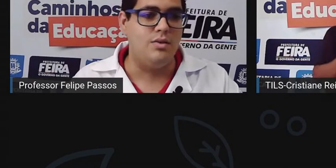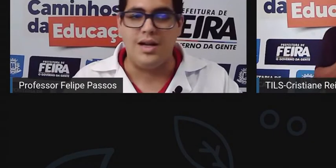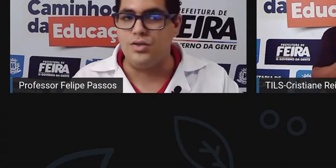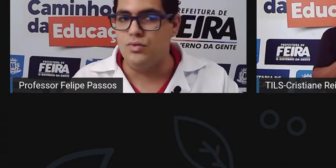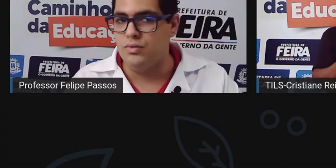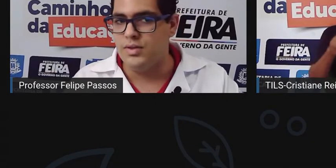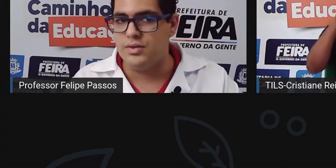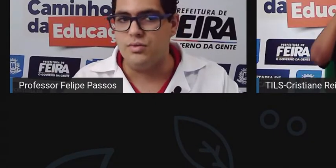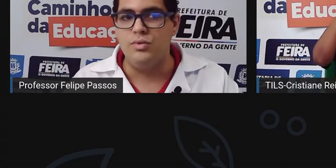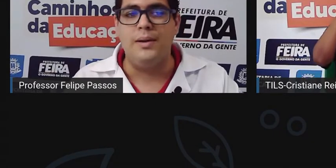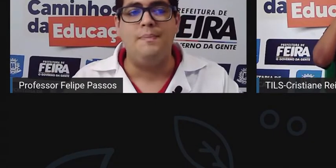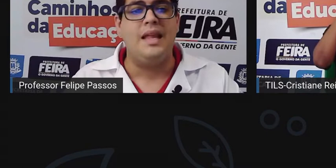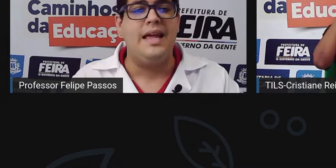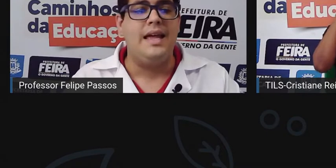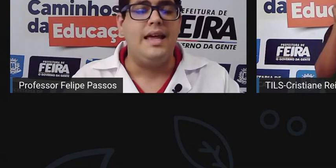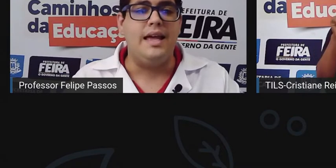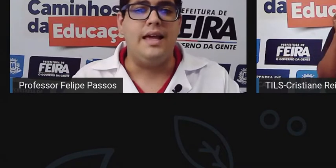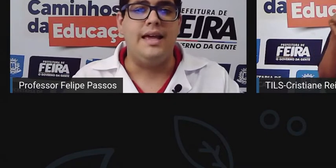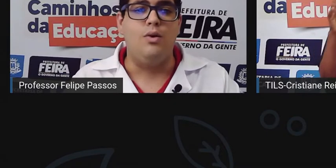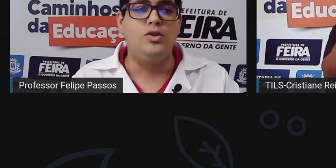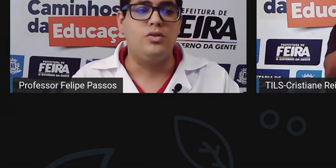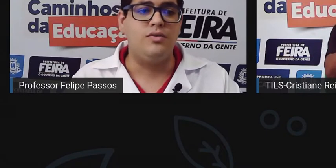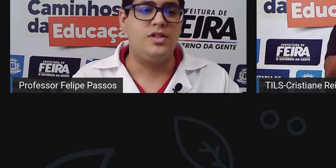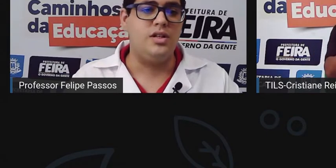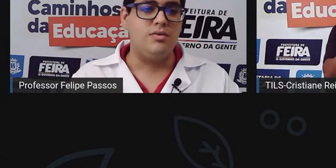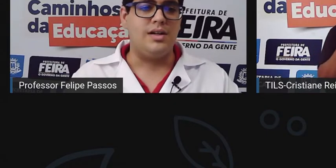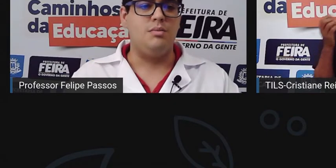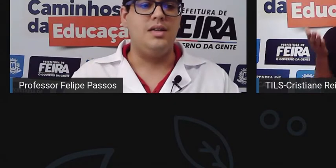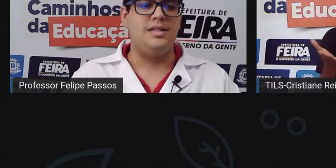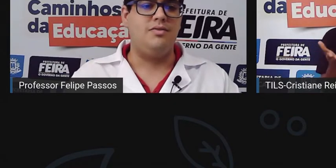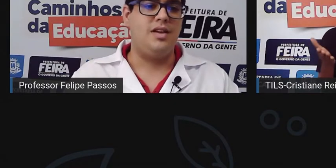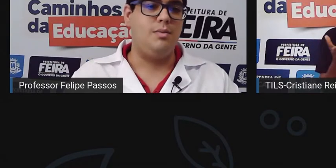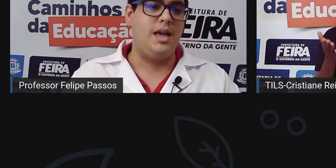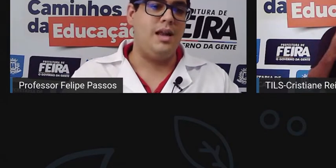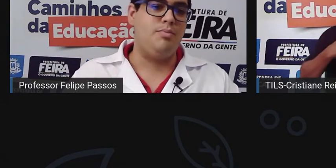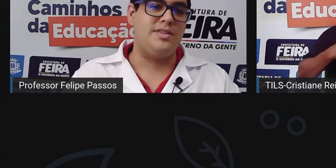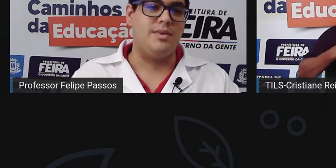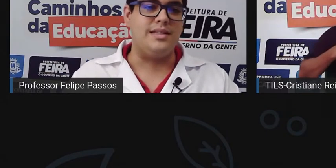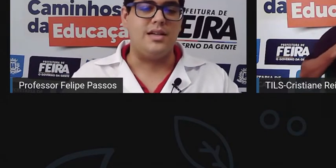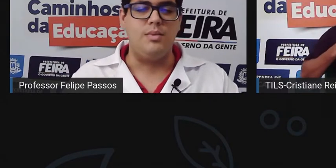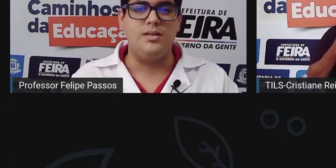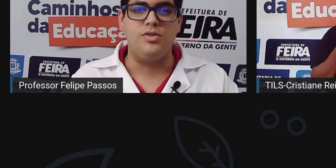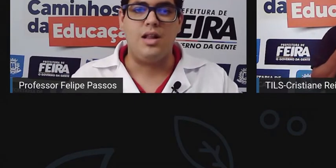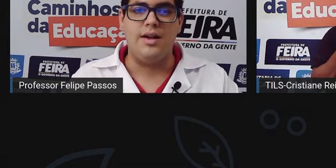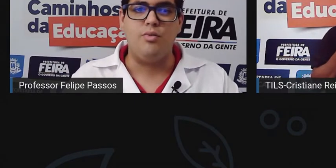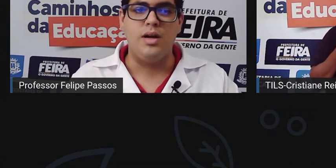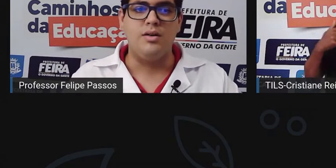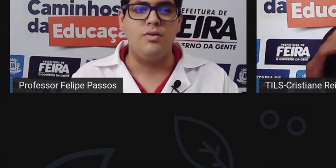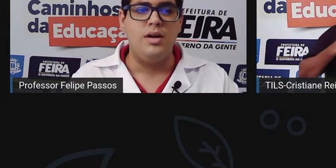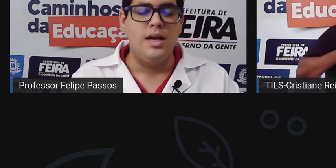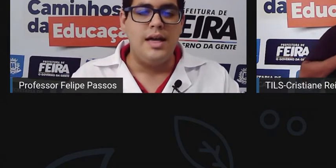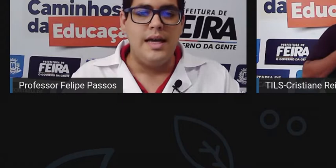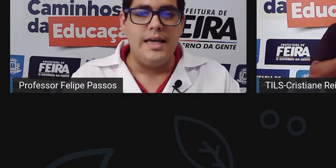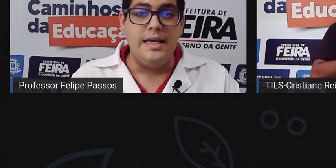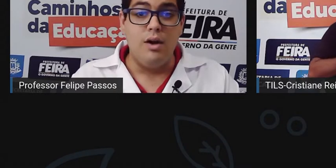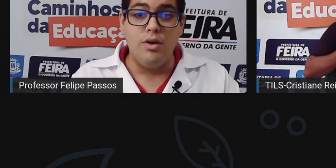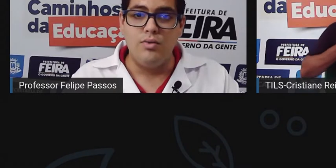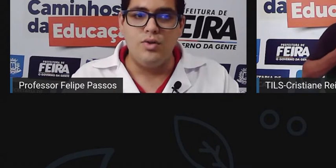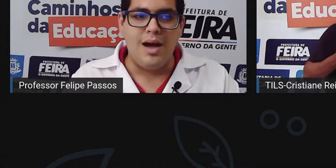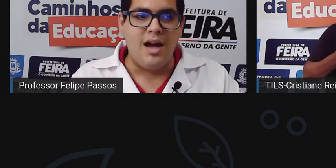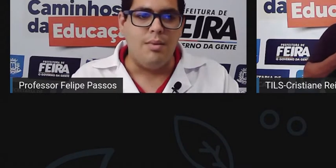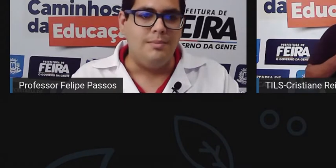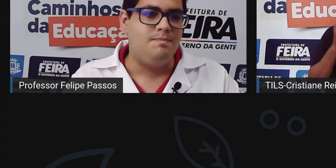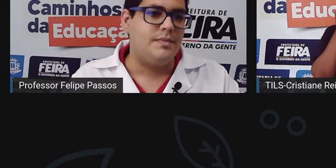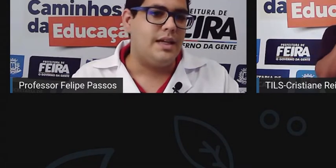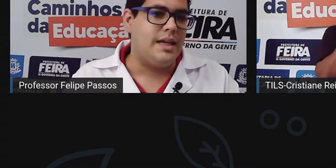armação azul, escura. Hoje eu estou vestindo uma camisa vermelha e por cima dessa camisa um jaleco branco. E eu não